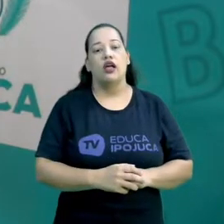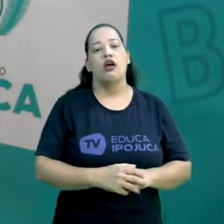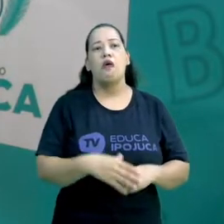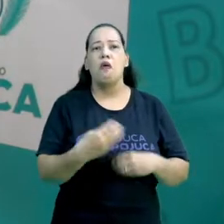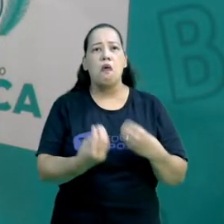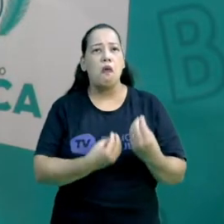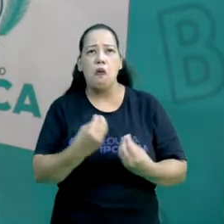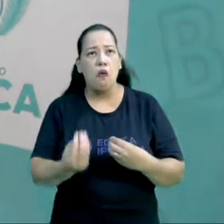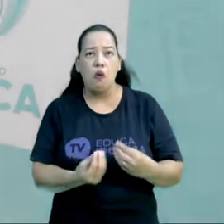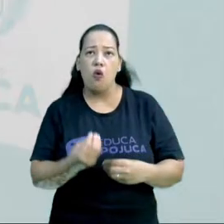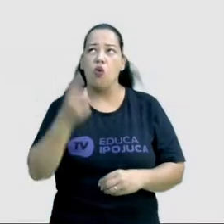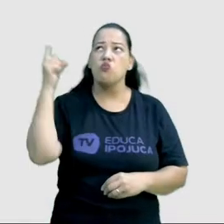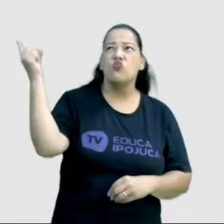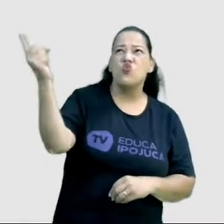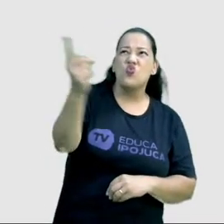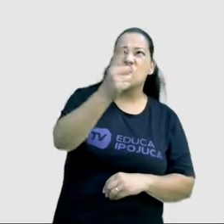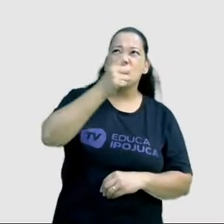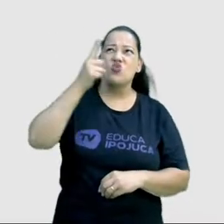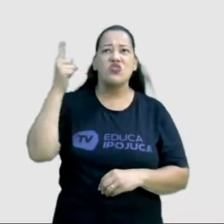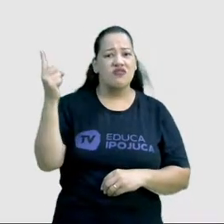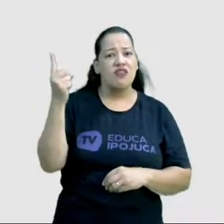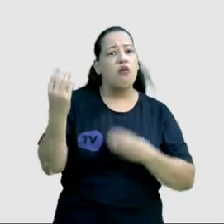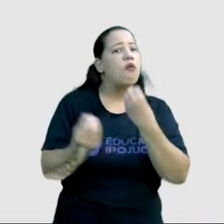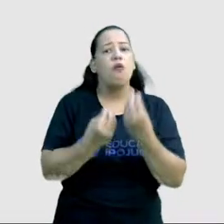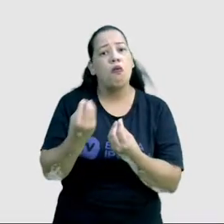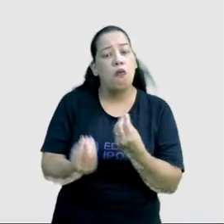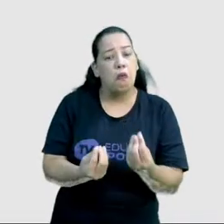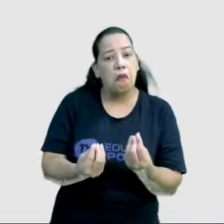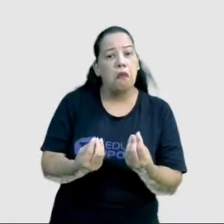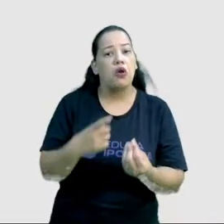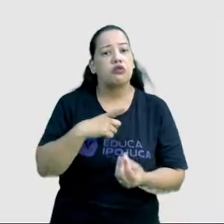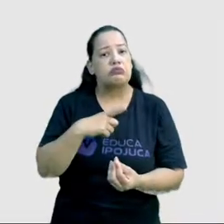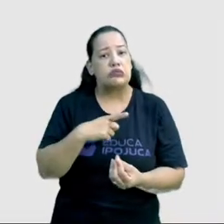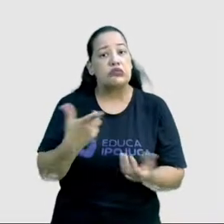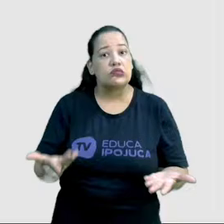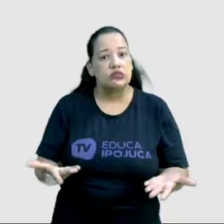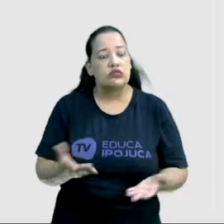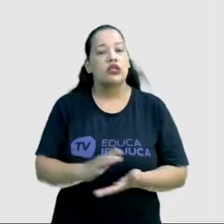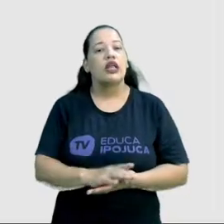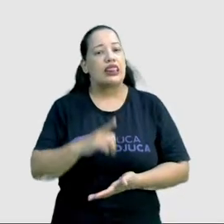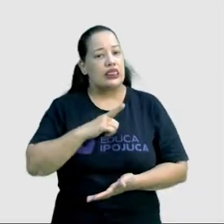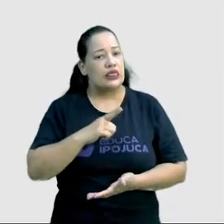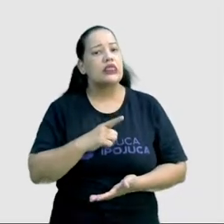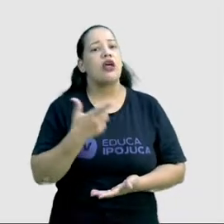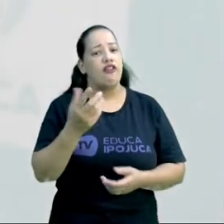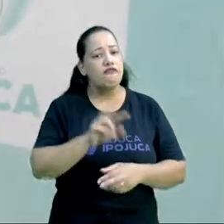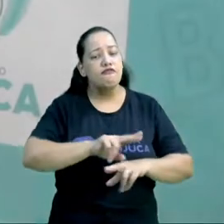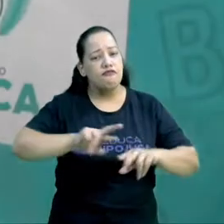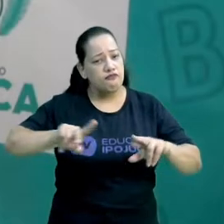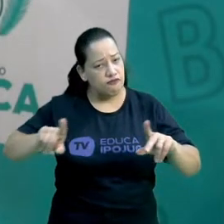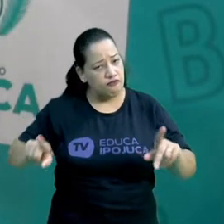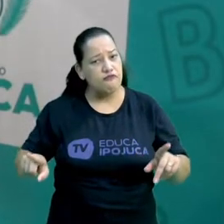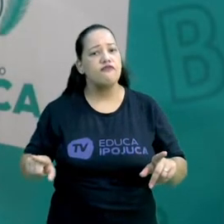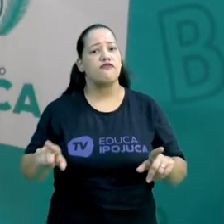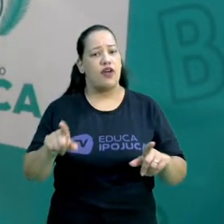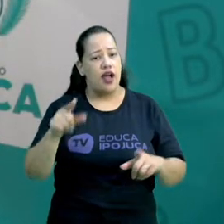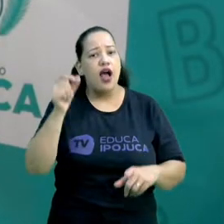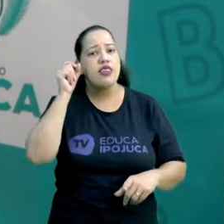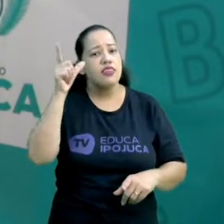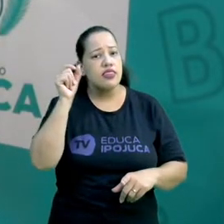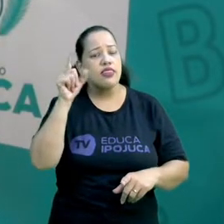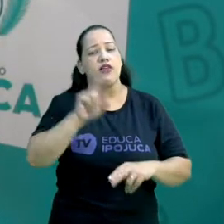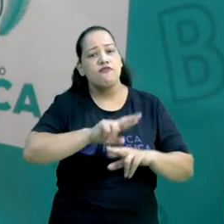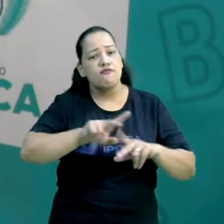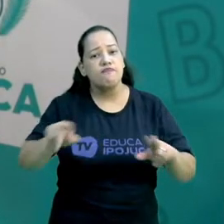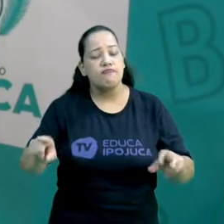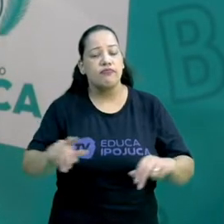originou o universo. Então, a gente tem várias teorias de como estamos aqui, de como o universo